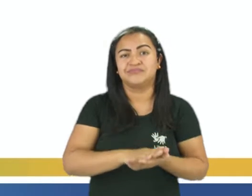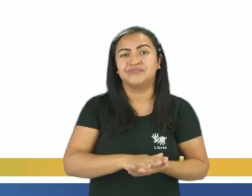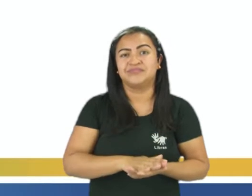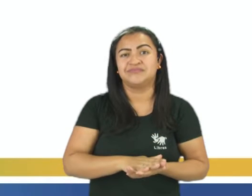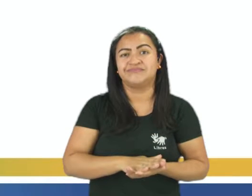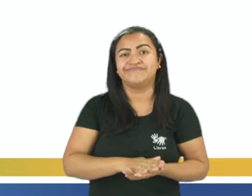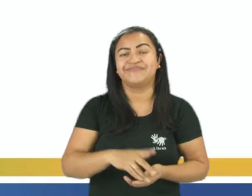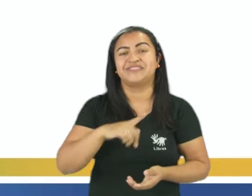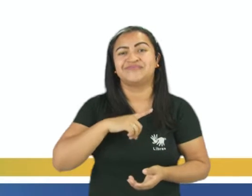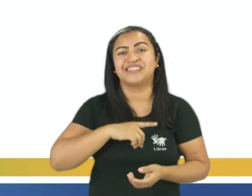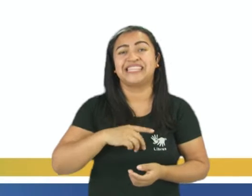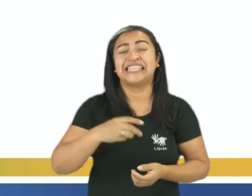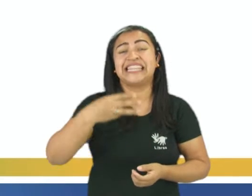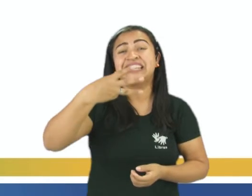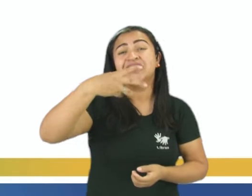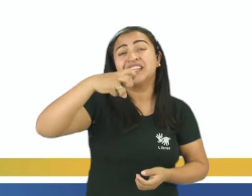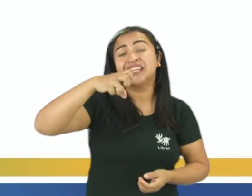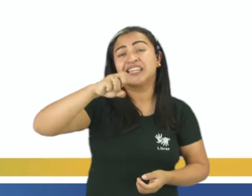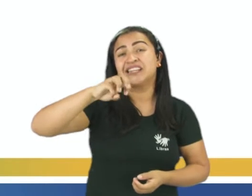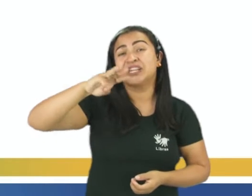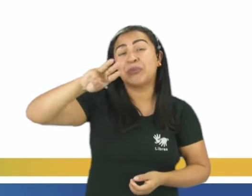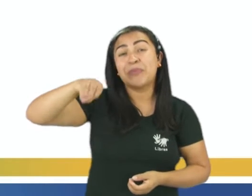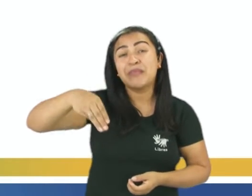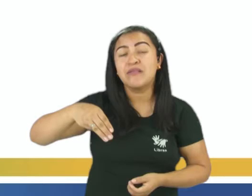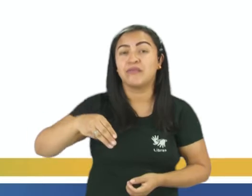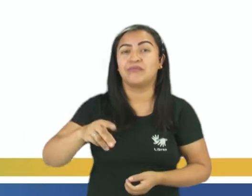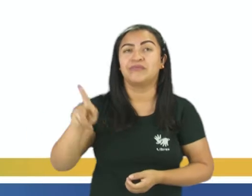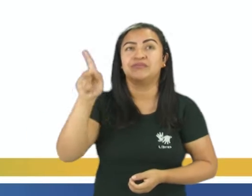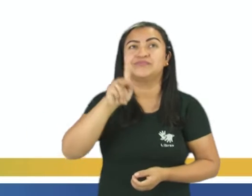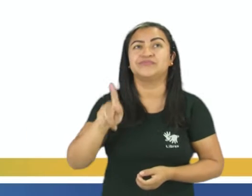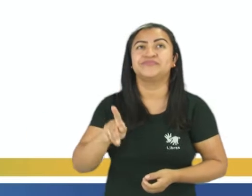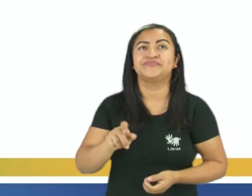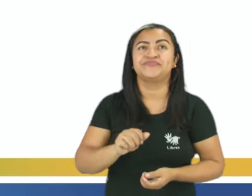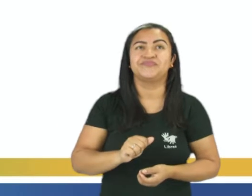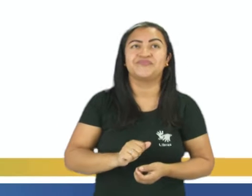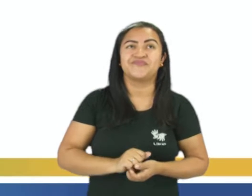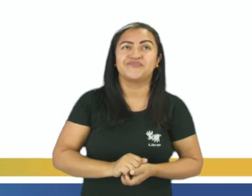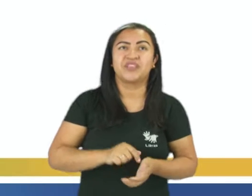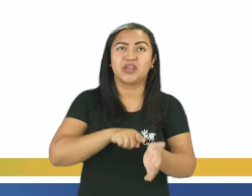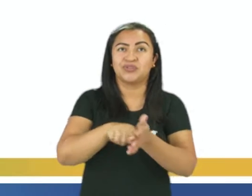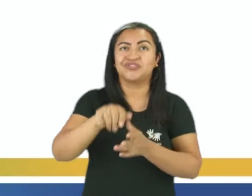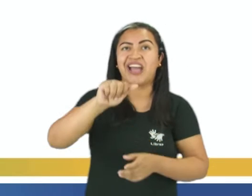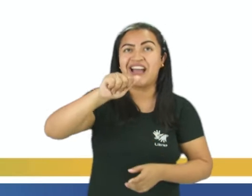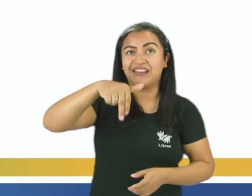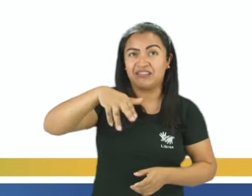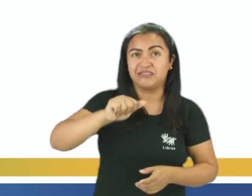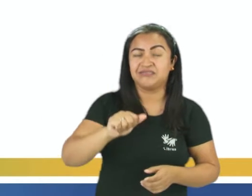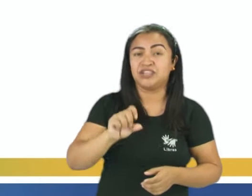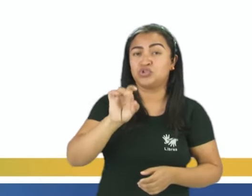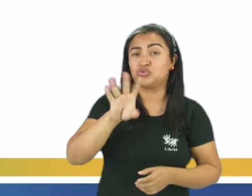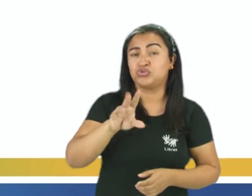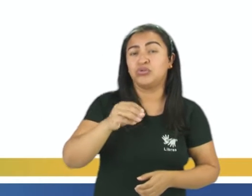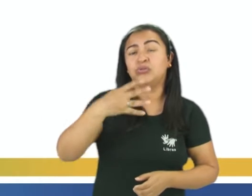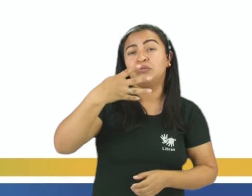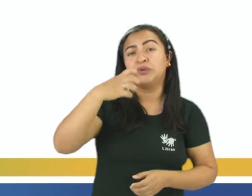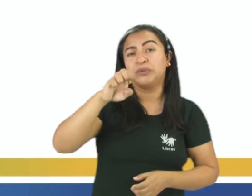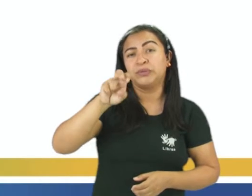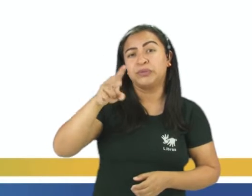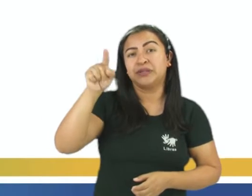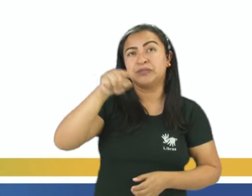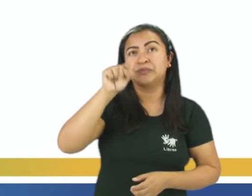De acordo com a Agência Nacional das Águas, ANA, apenas 43% da população